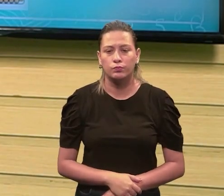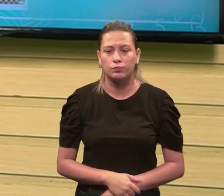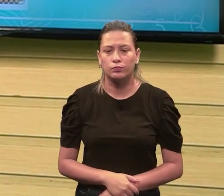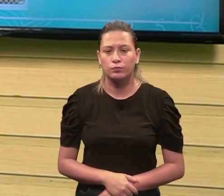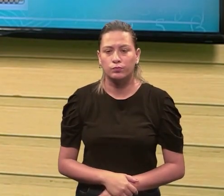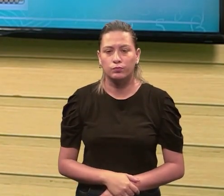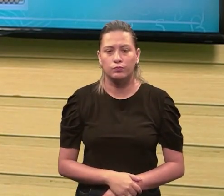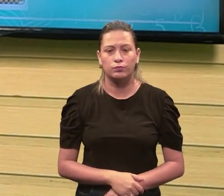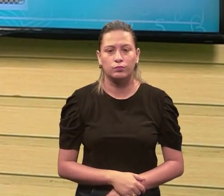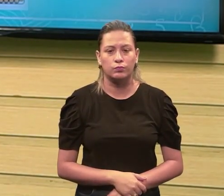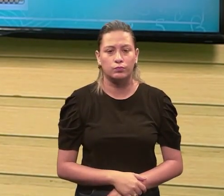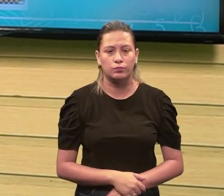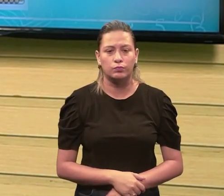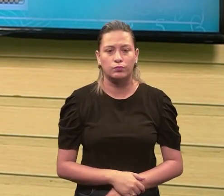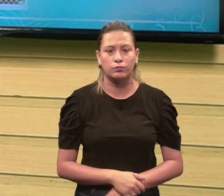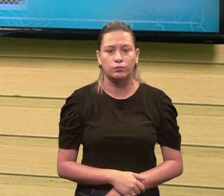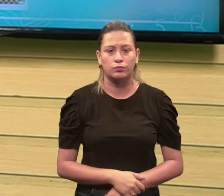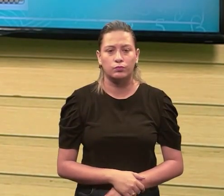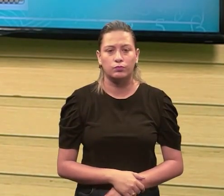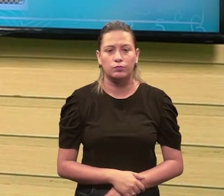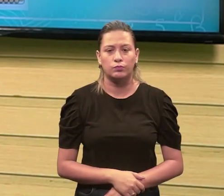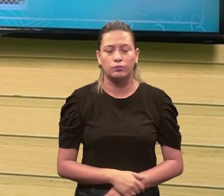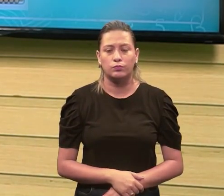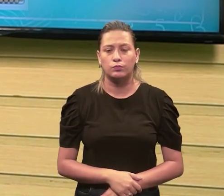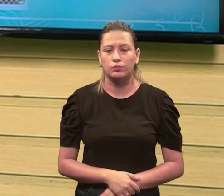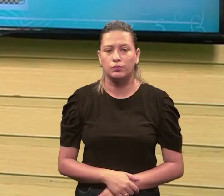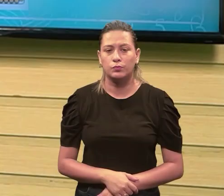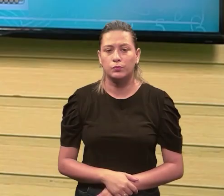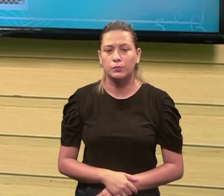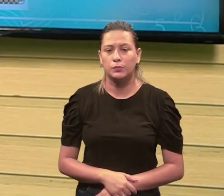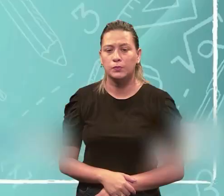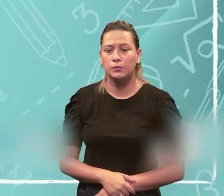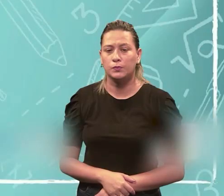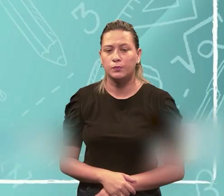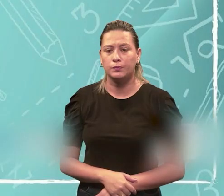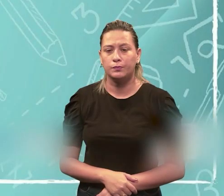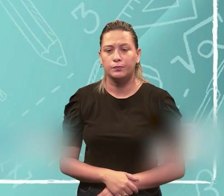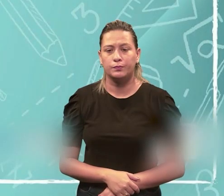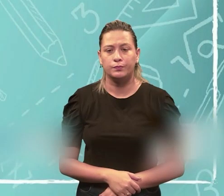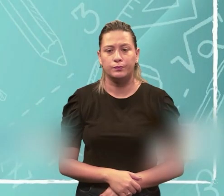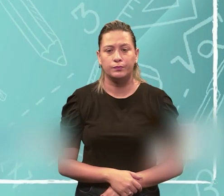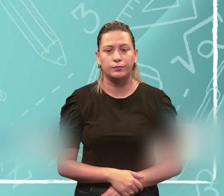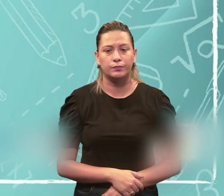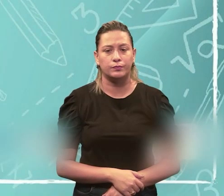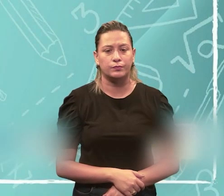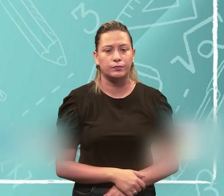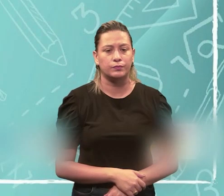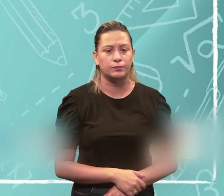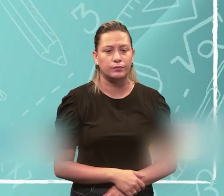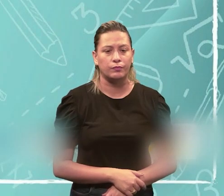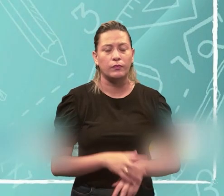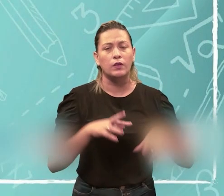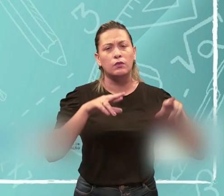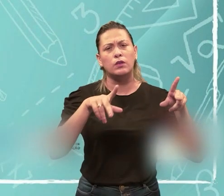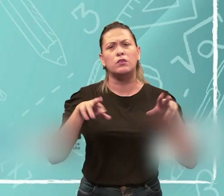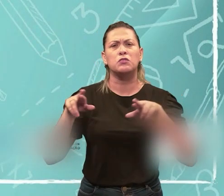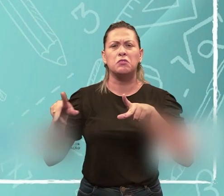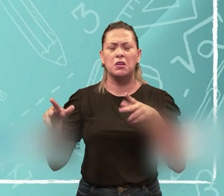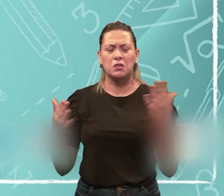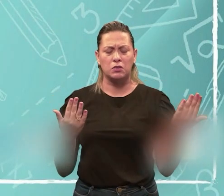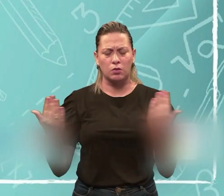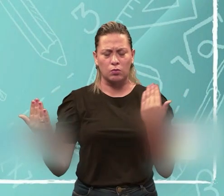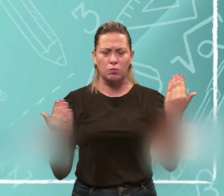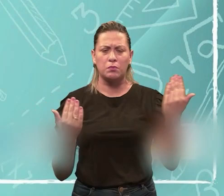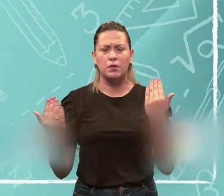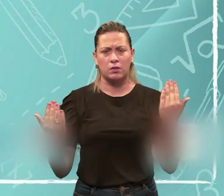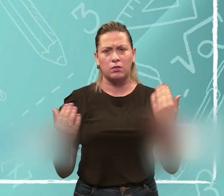direita, né? Então, em todos os movimentos, ok? Conhecendo mais um pouquinho aí dessas diferenças entre a